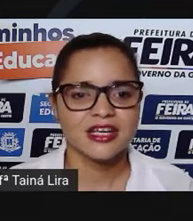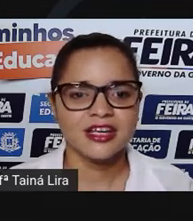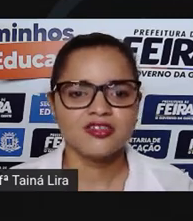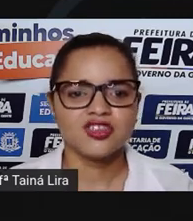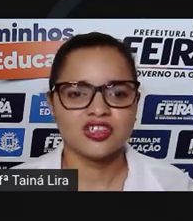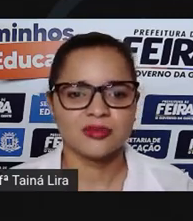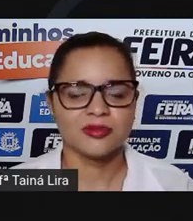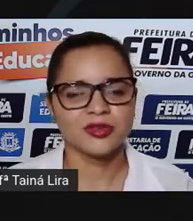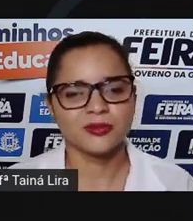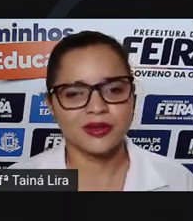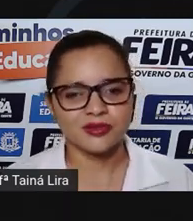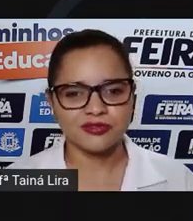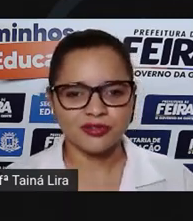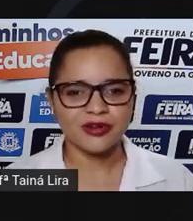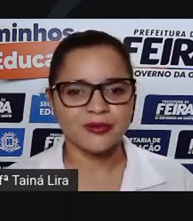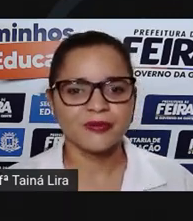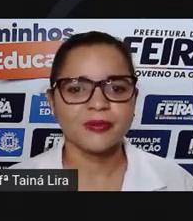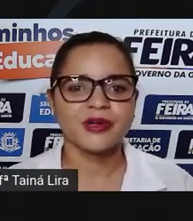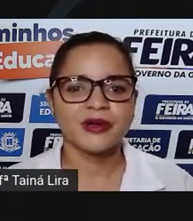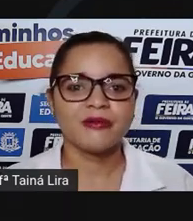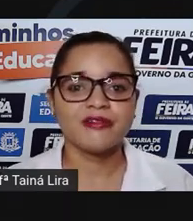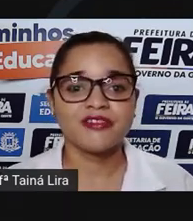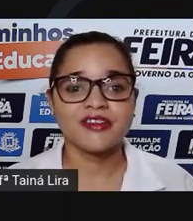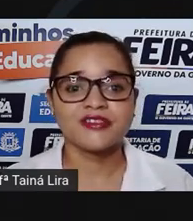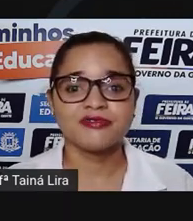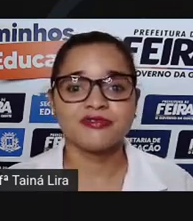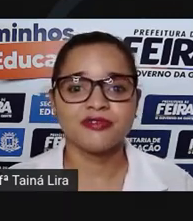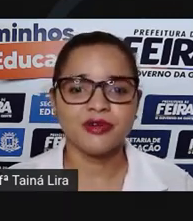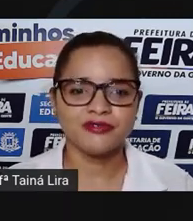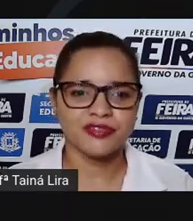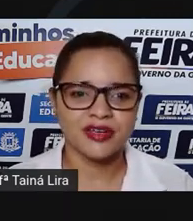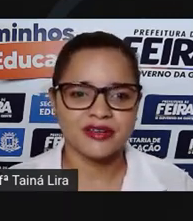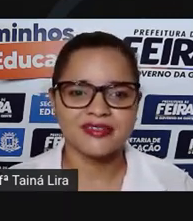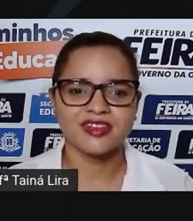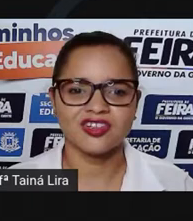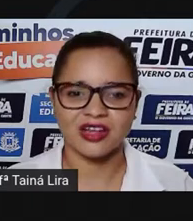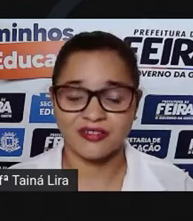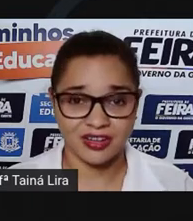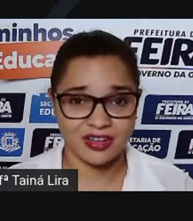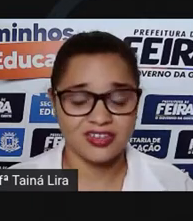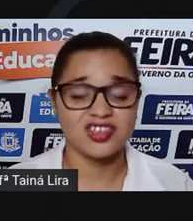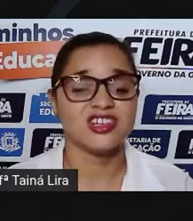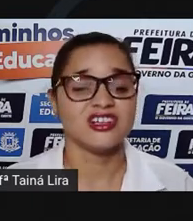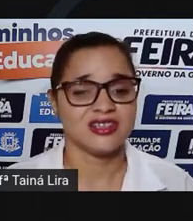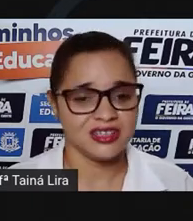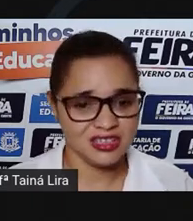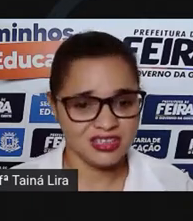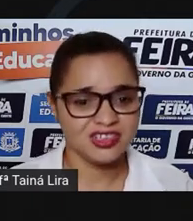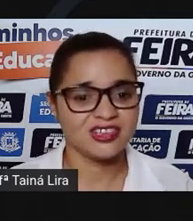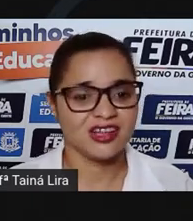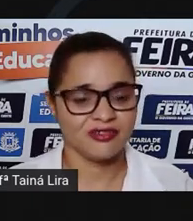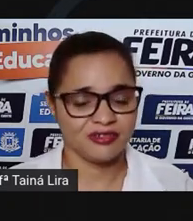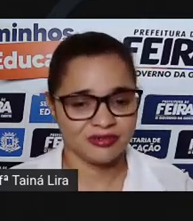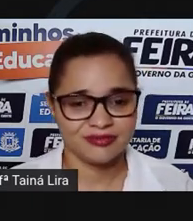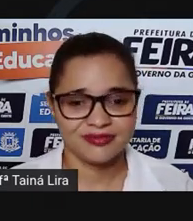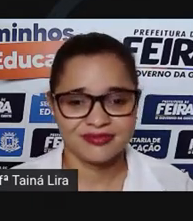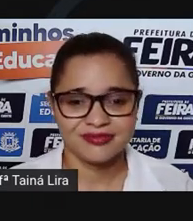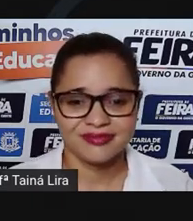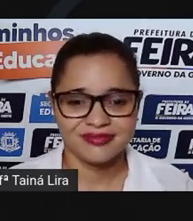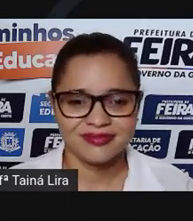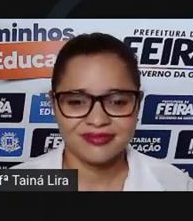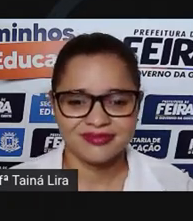Eu tinha muito medo de fogão, porque uma vez fui ver se estava quente e estava.